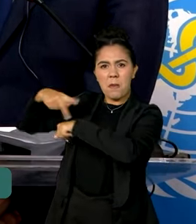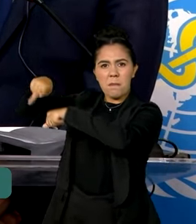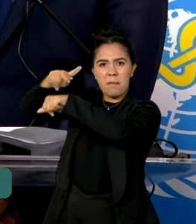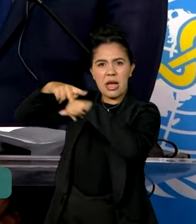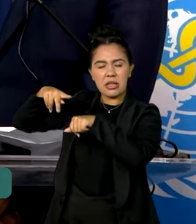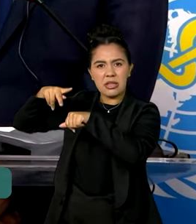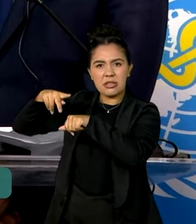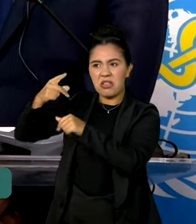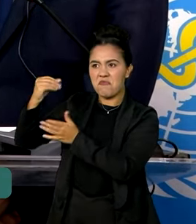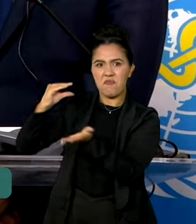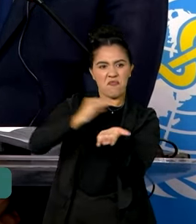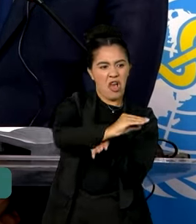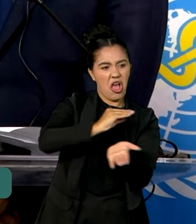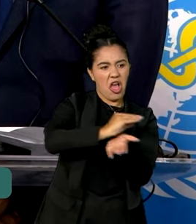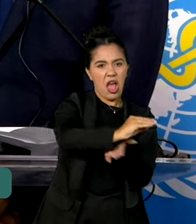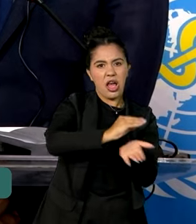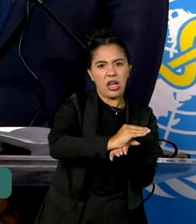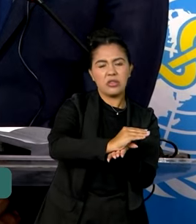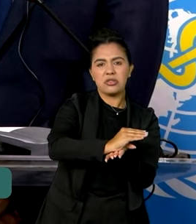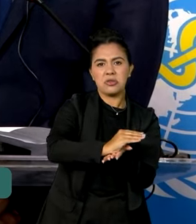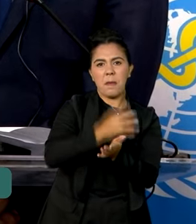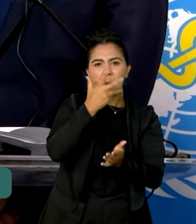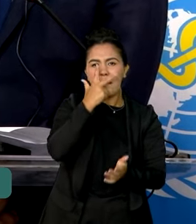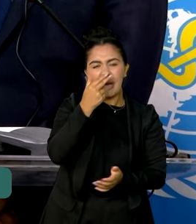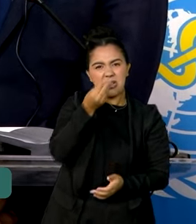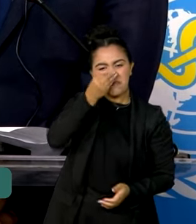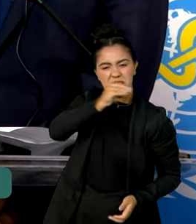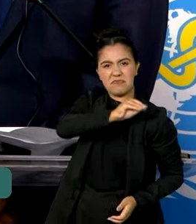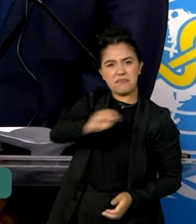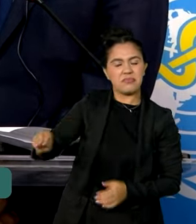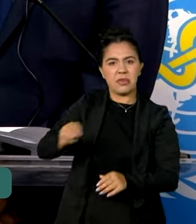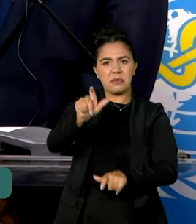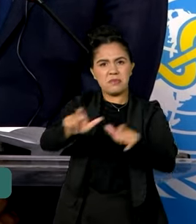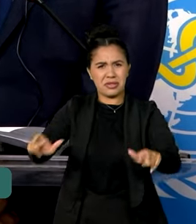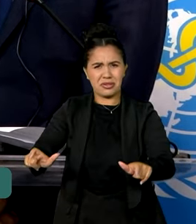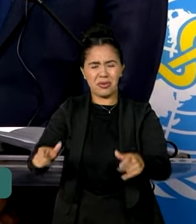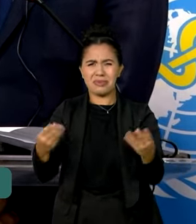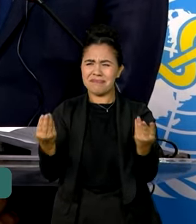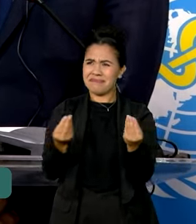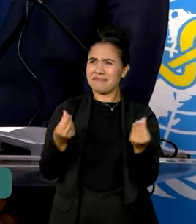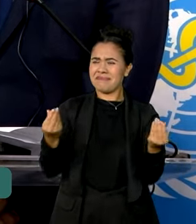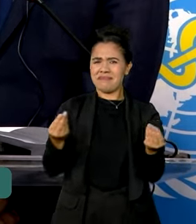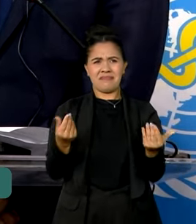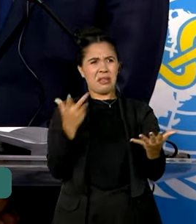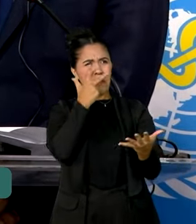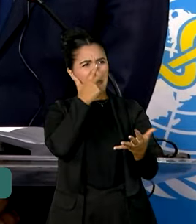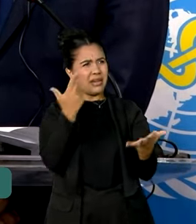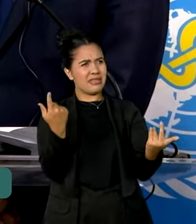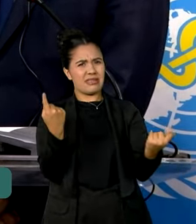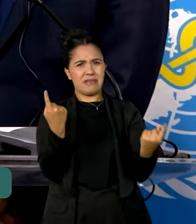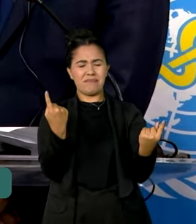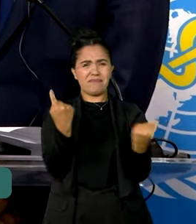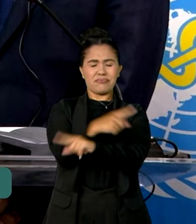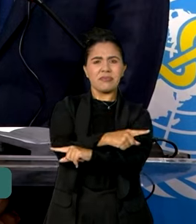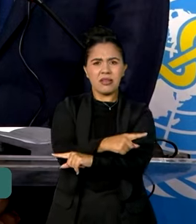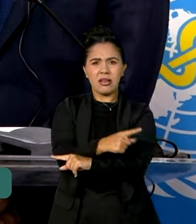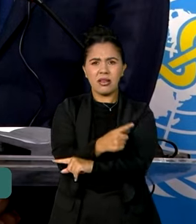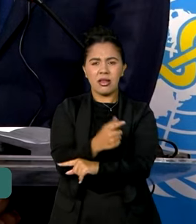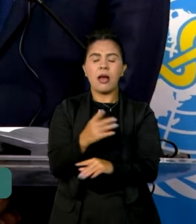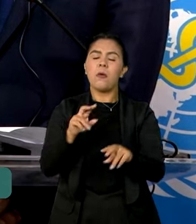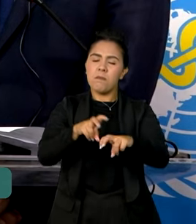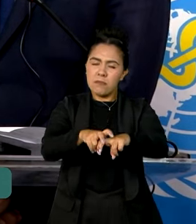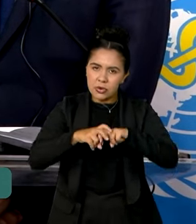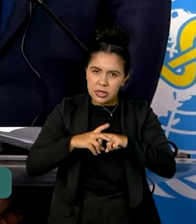salvar vidas. Essa é a contradição do mundo que nós vivemos hoje e é por isso que nós trouxemos o